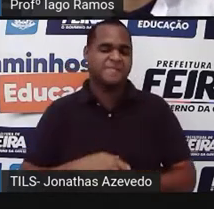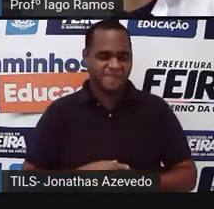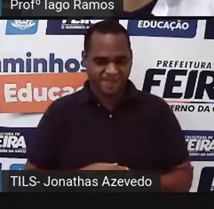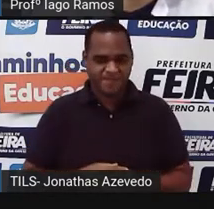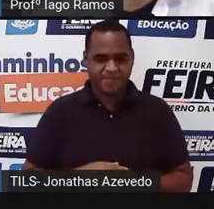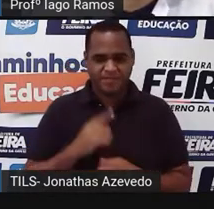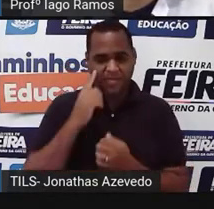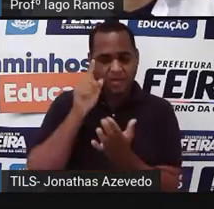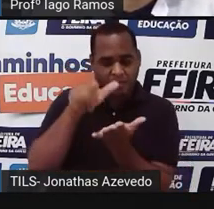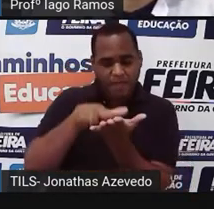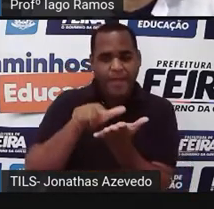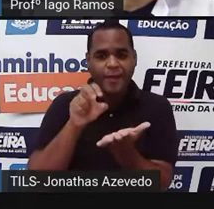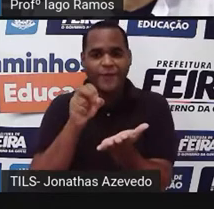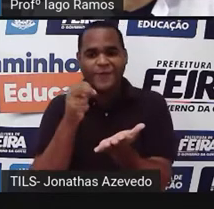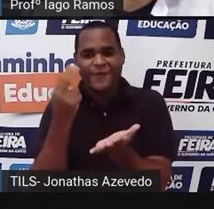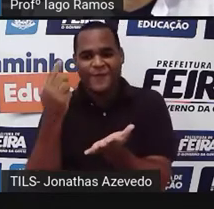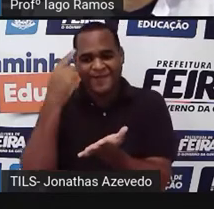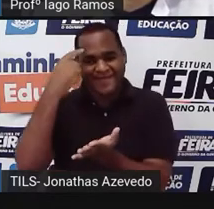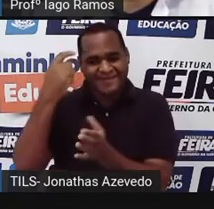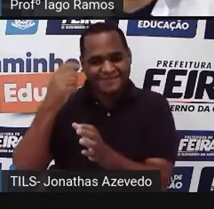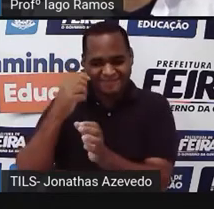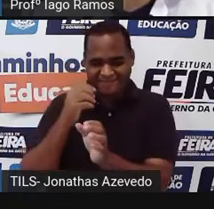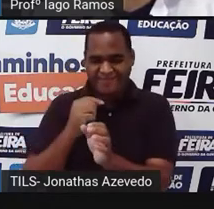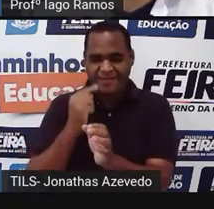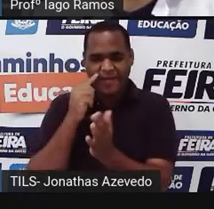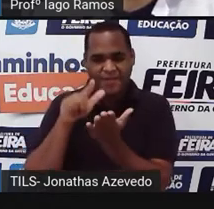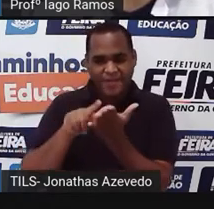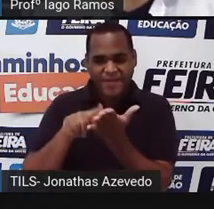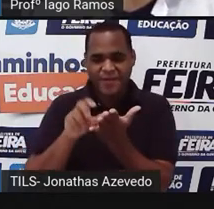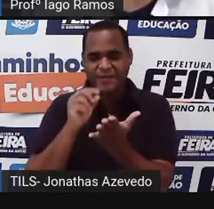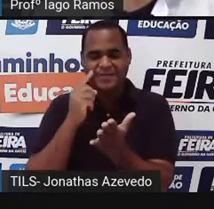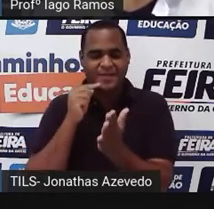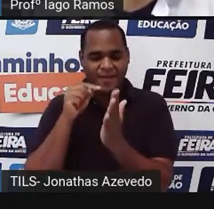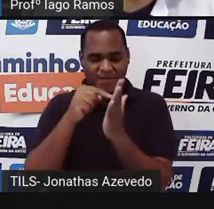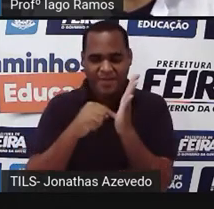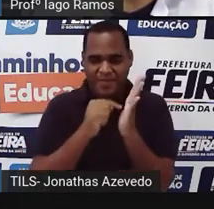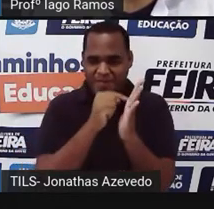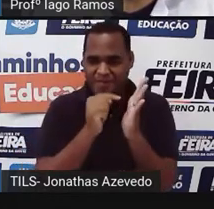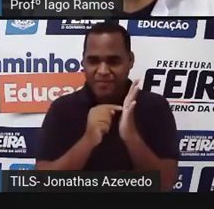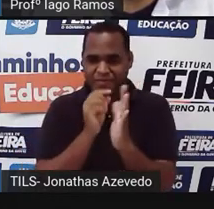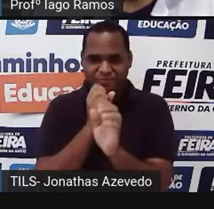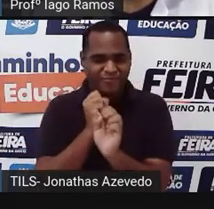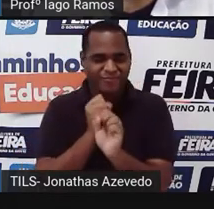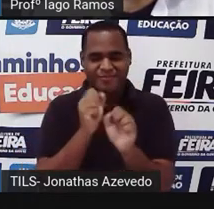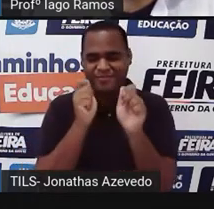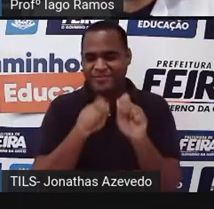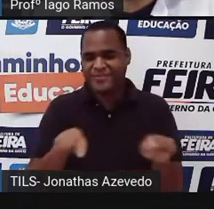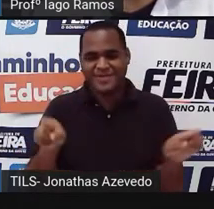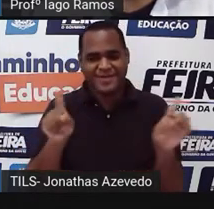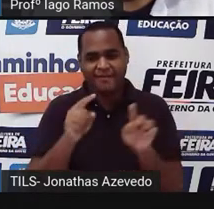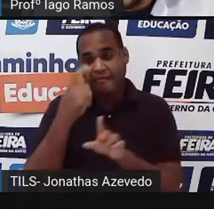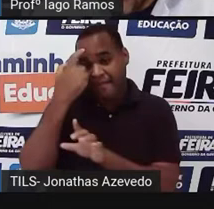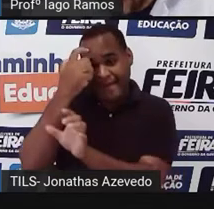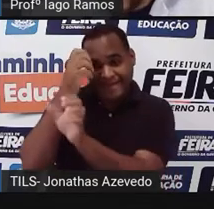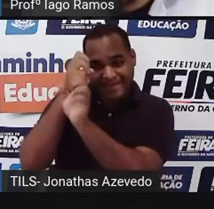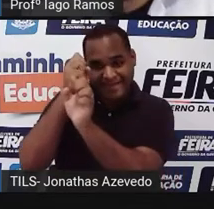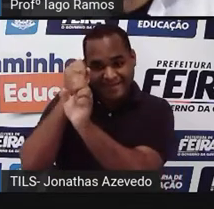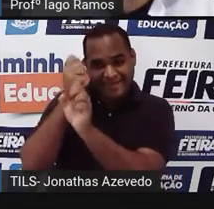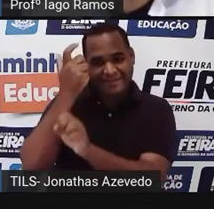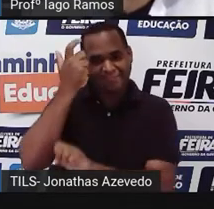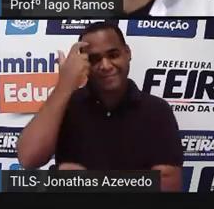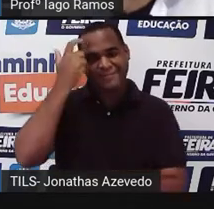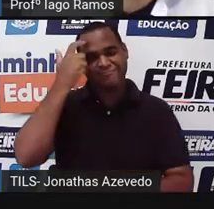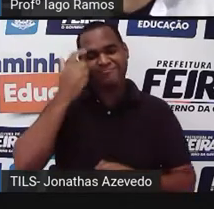precisar ir da calculadora, sem precisar ir, talvez, do rascunho no papel, tá? E